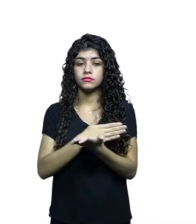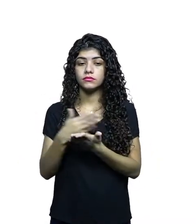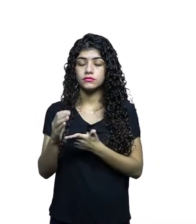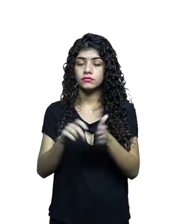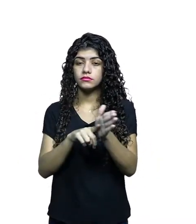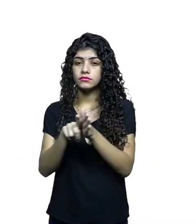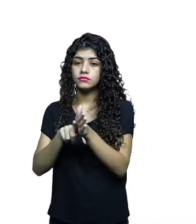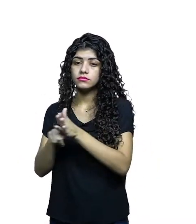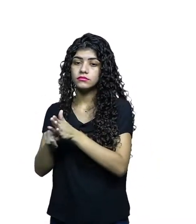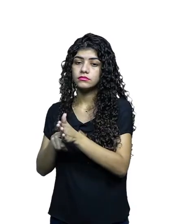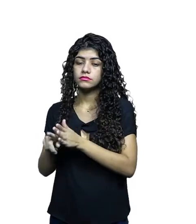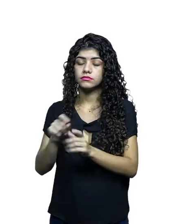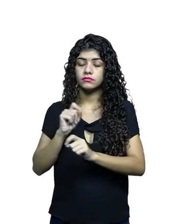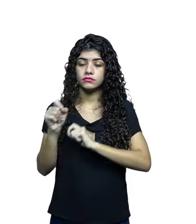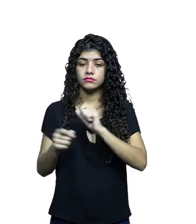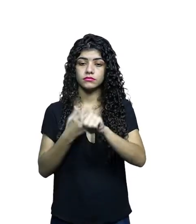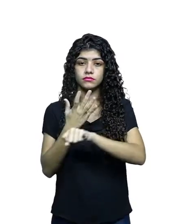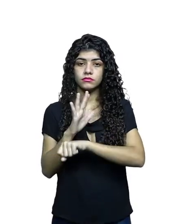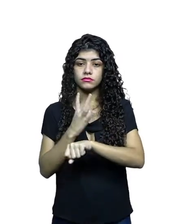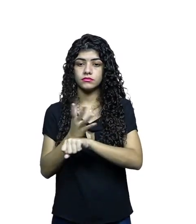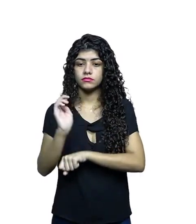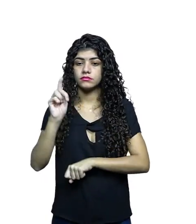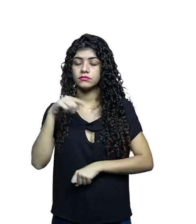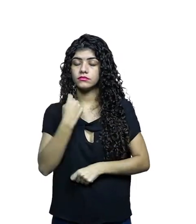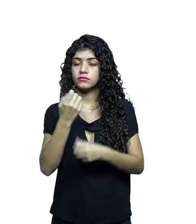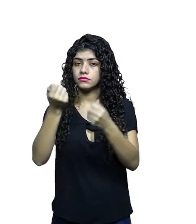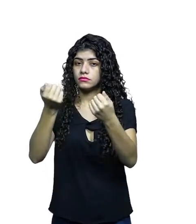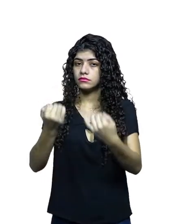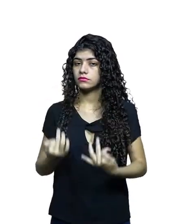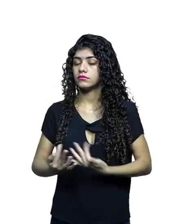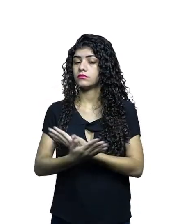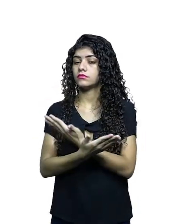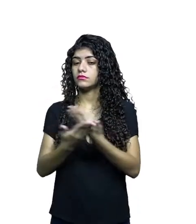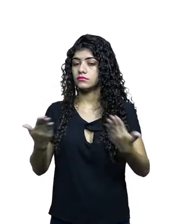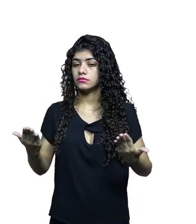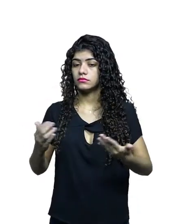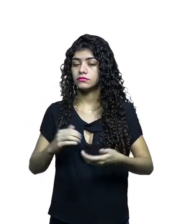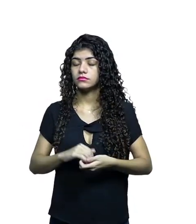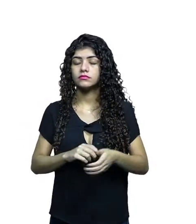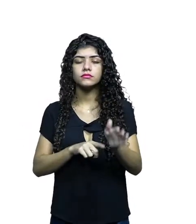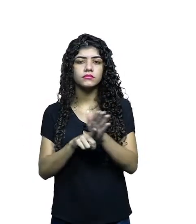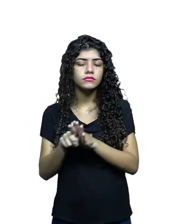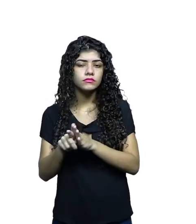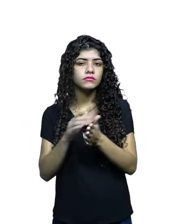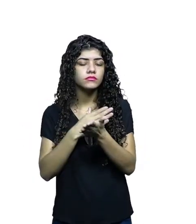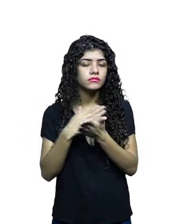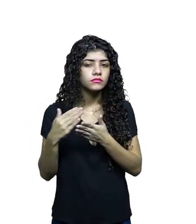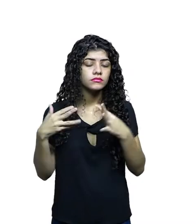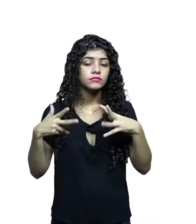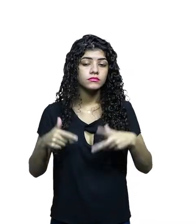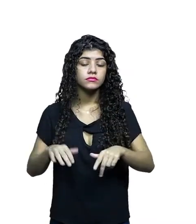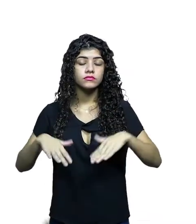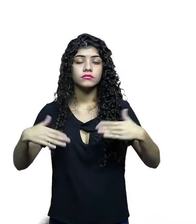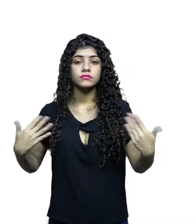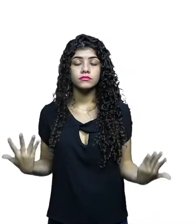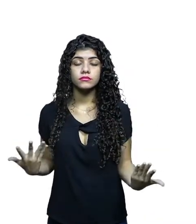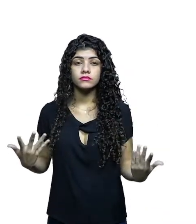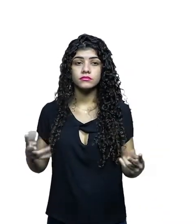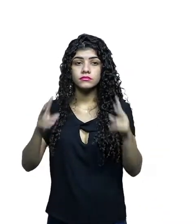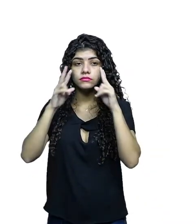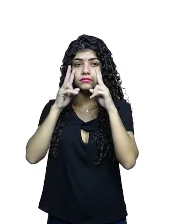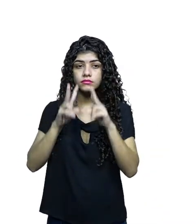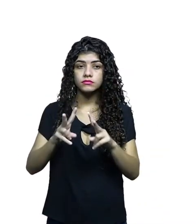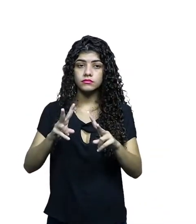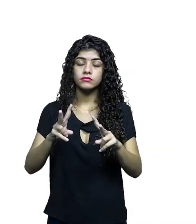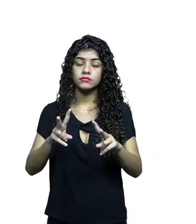começar a pesquisa sobre o exercício que nós deixamos lá no fórum, que é justamente a pergunta que a gente começou tudo, quais as